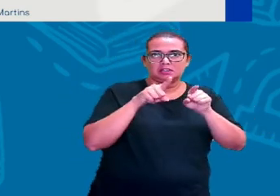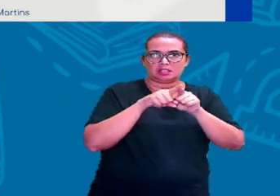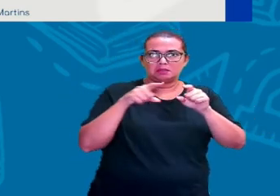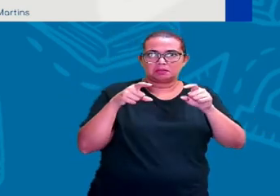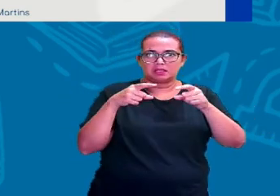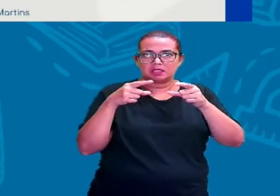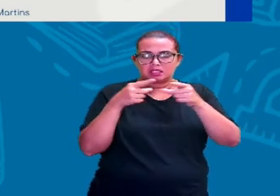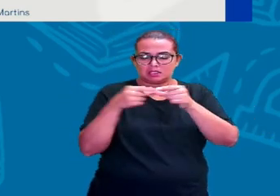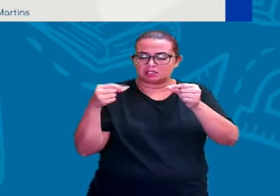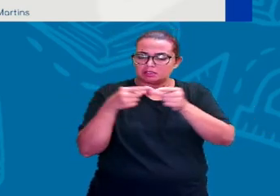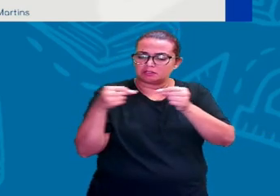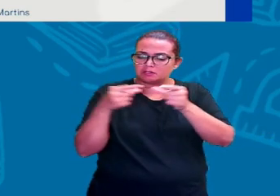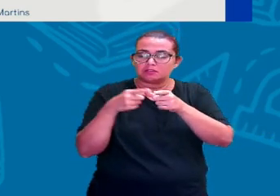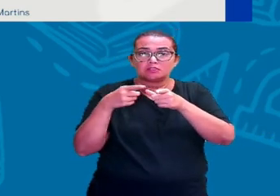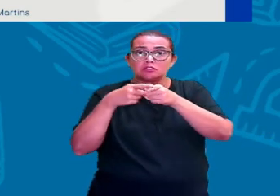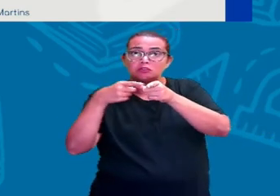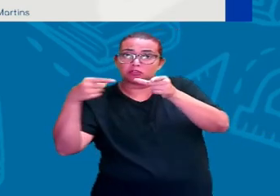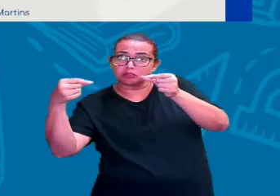Então, vamos lá.